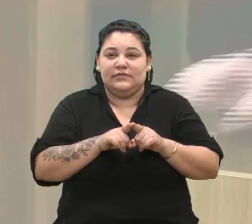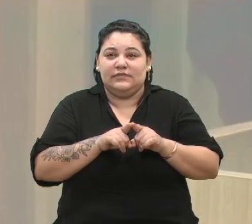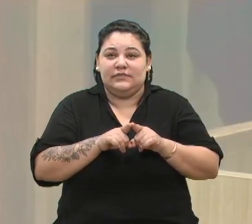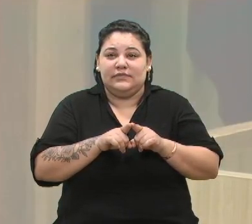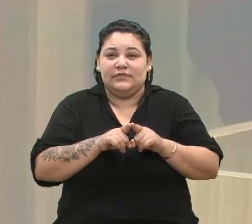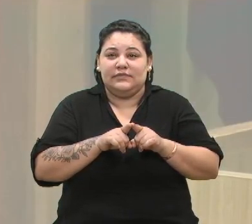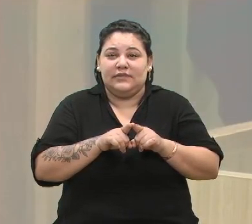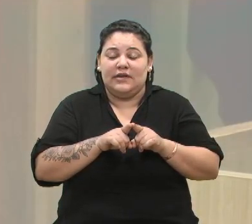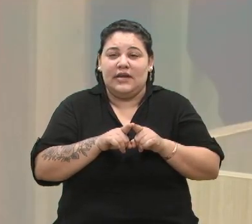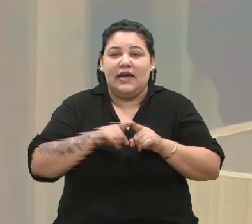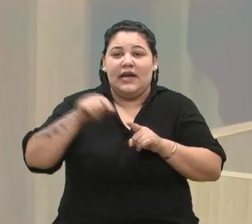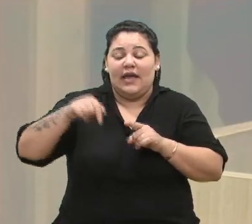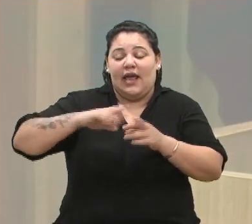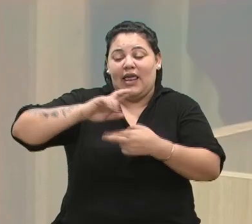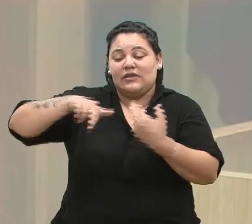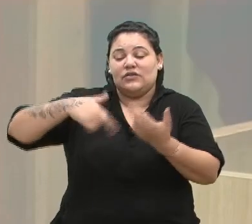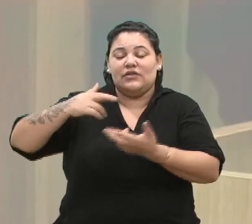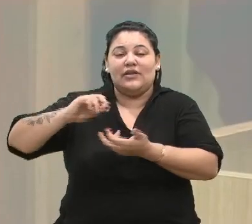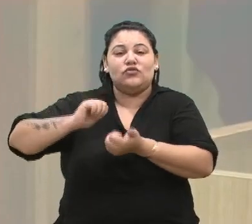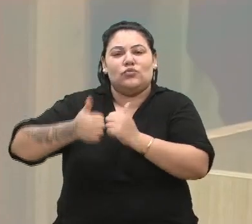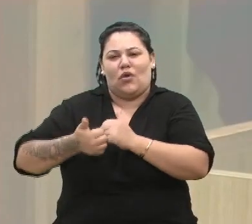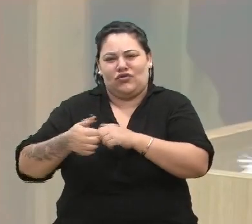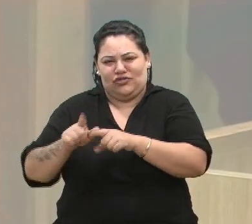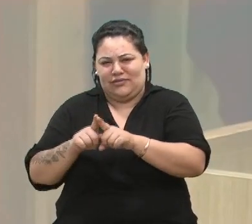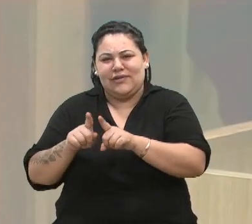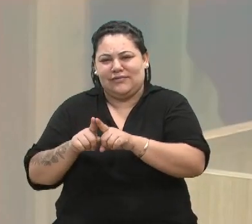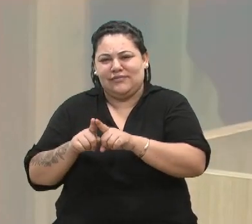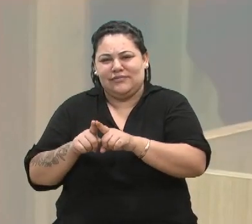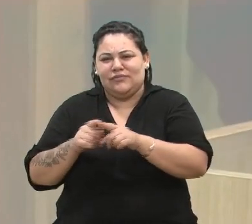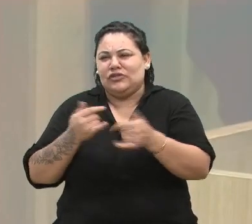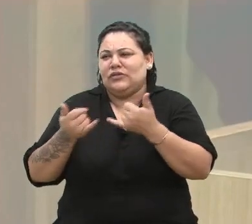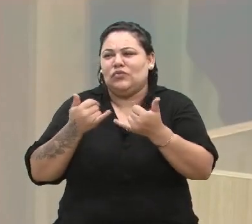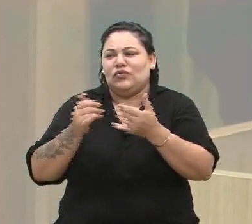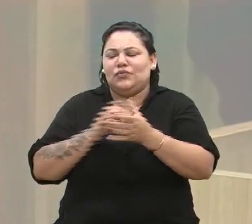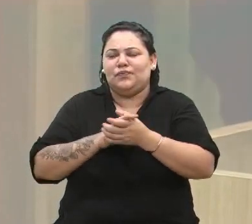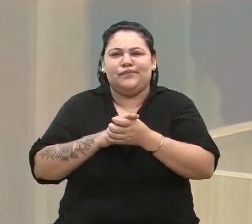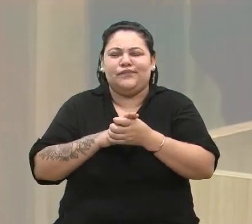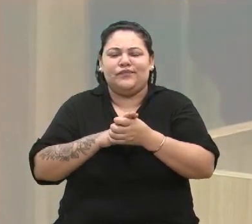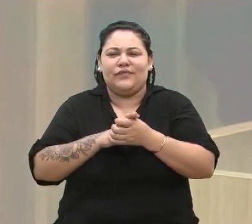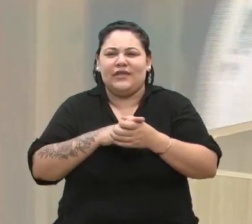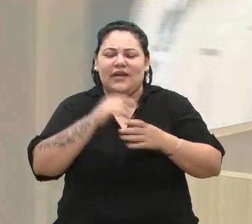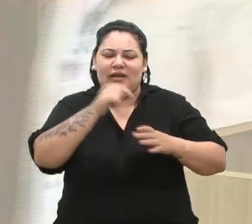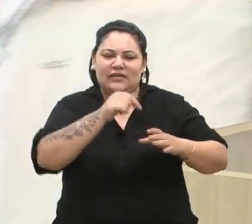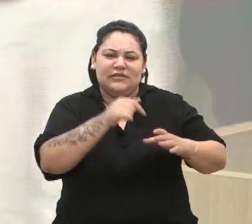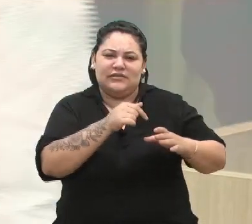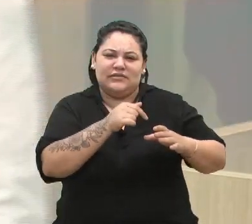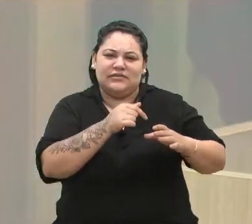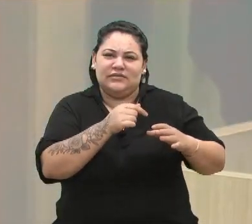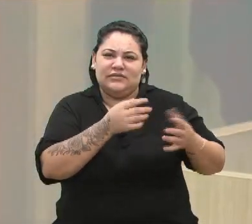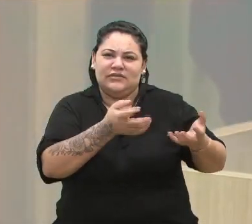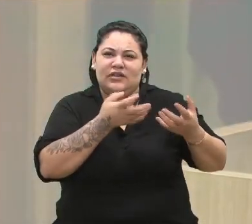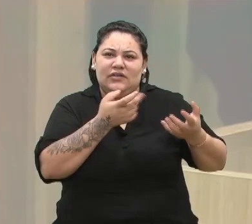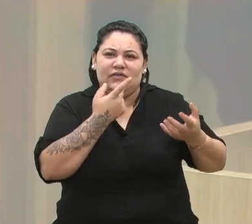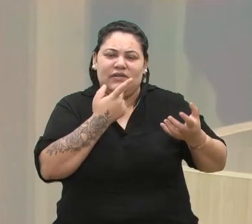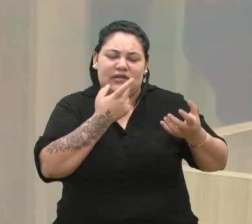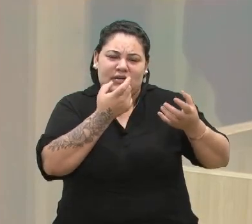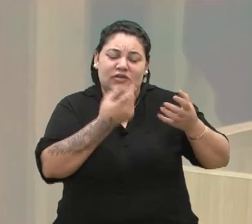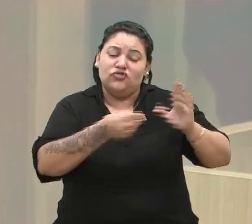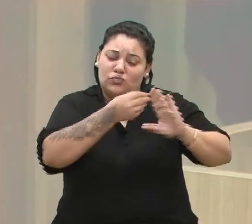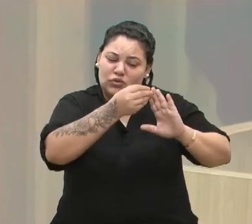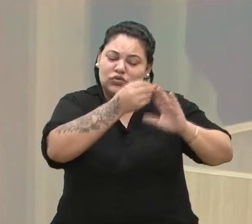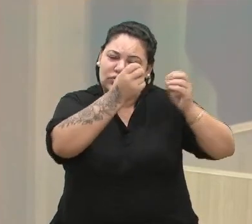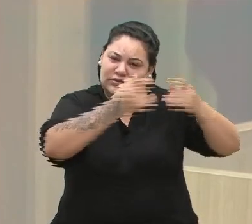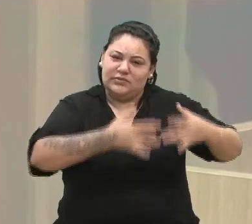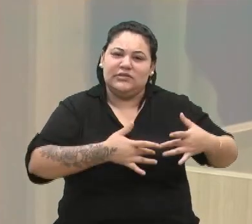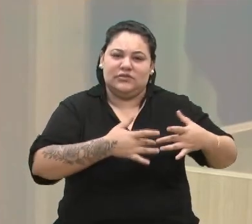Desportiva. E aqui a gente traz um fato muito importante, marcante, que a gente constou na exposição de motivos do nosso projeto de